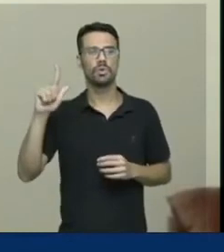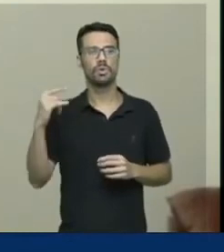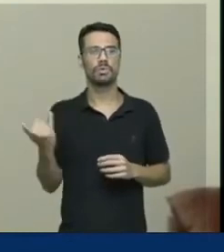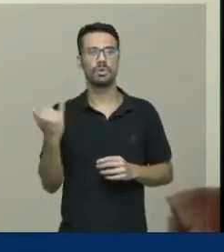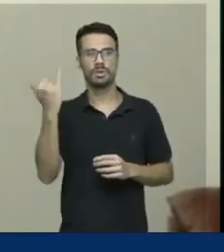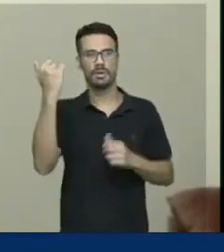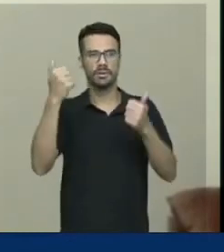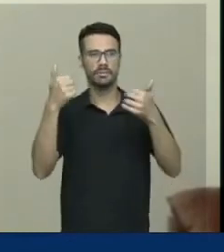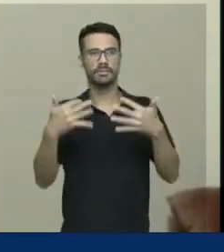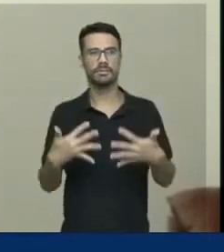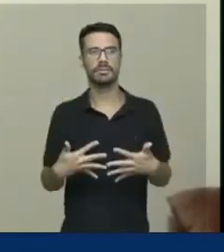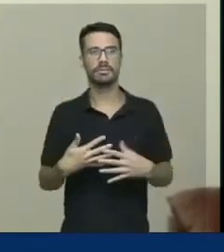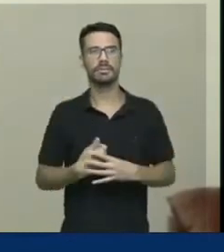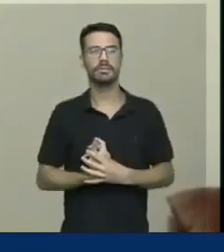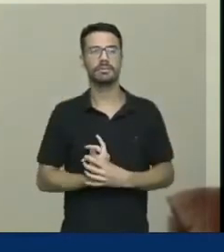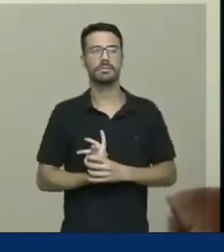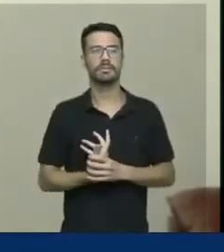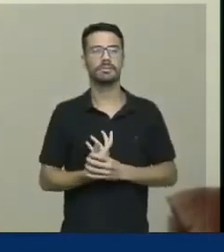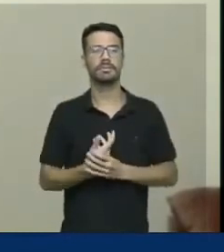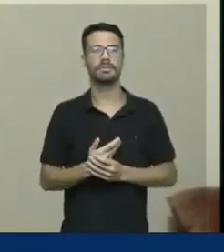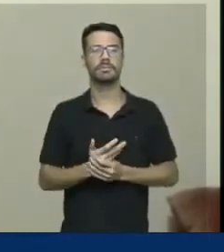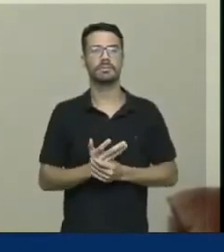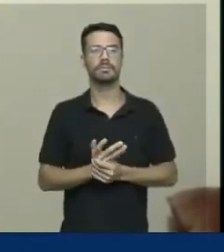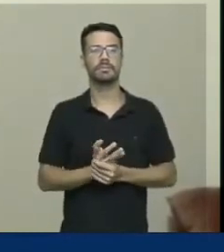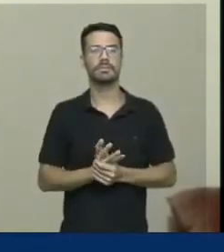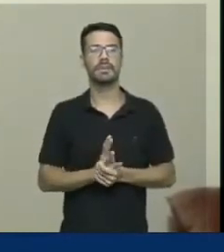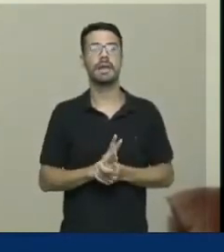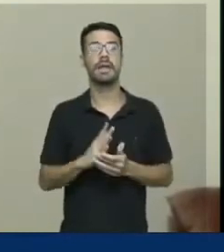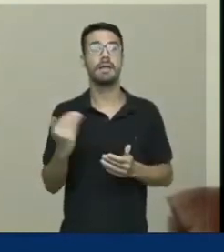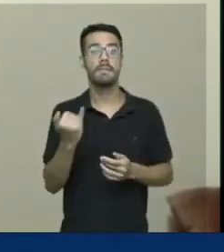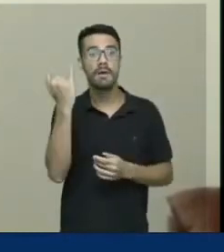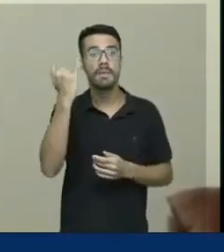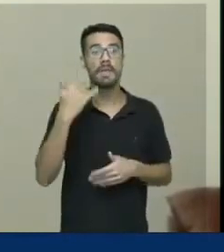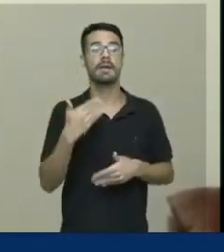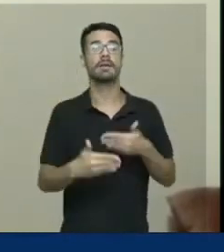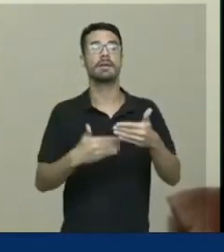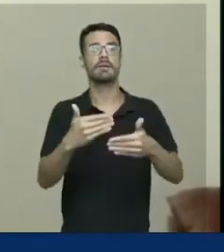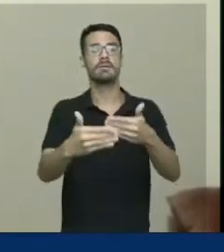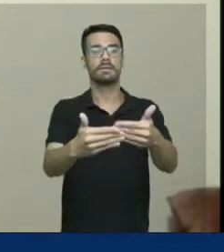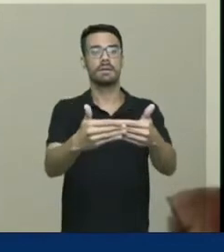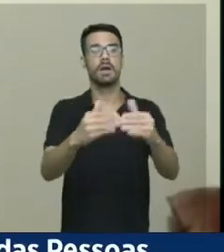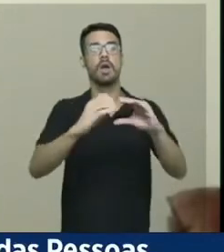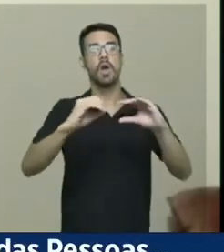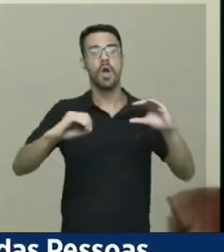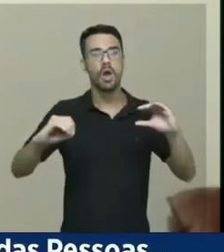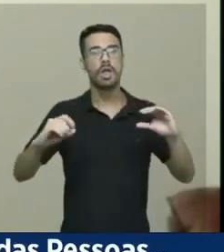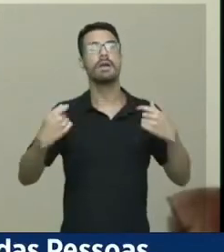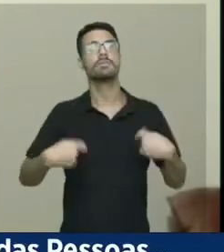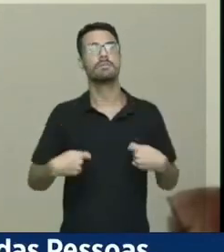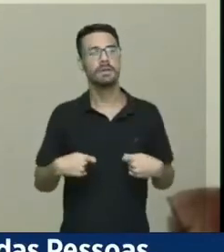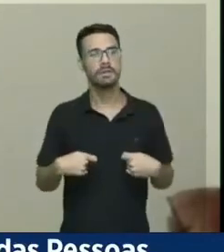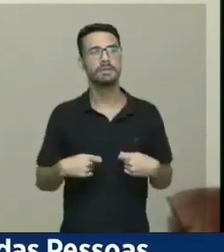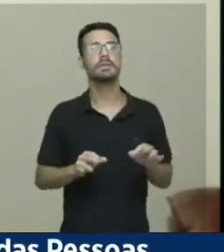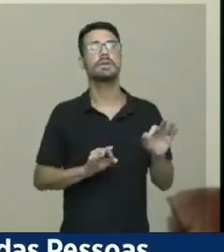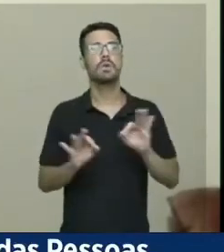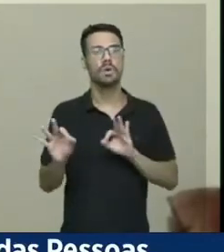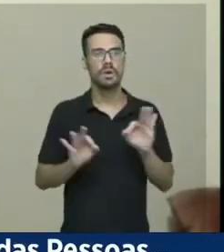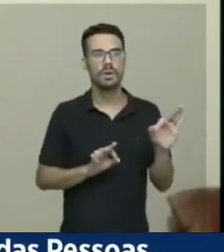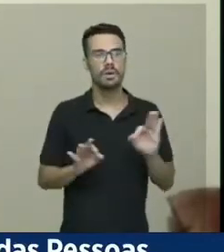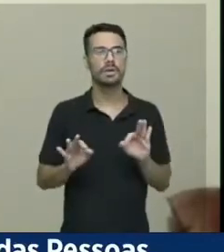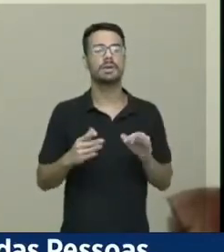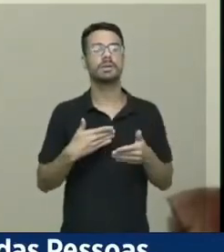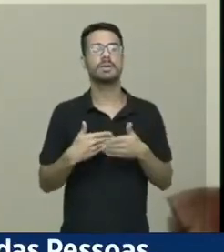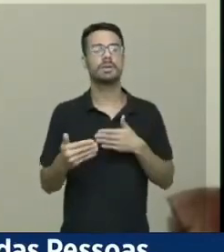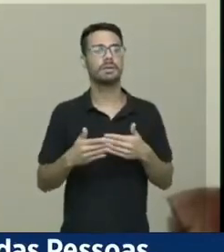temos aqui um momento que nós precisamos avançar. O CONAD tem que estar ativo. independente do